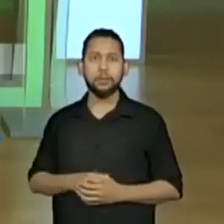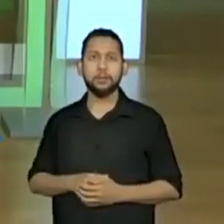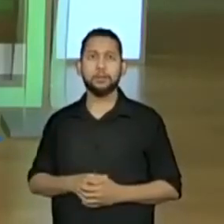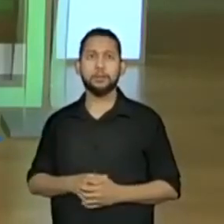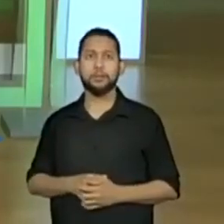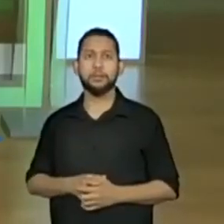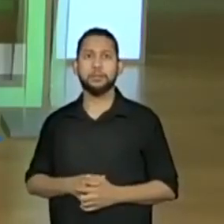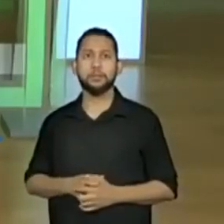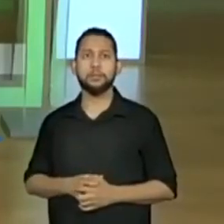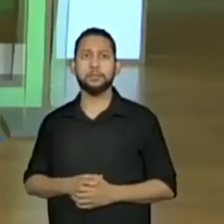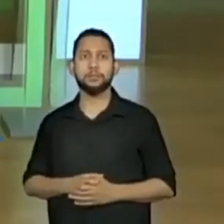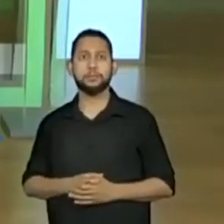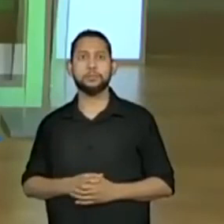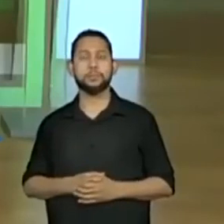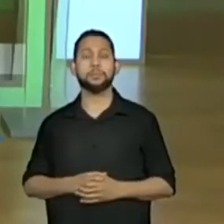aqui.